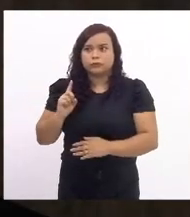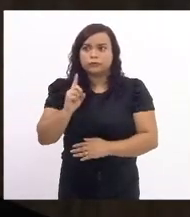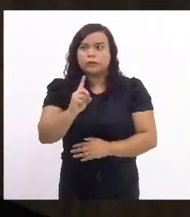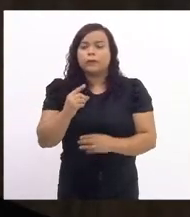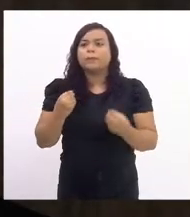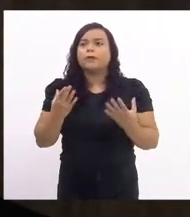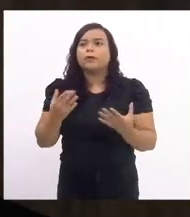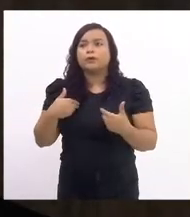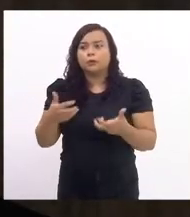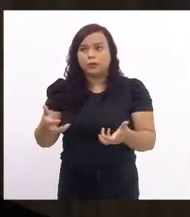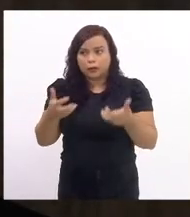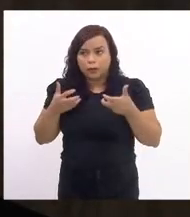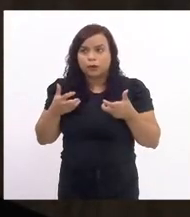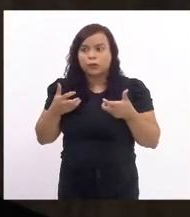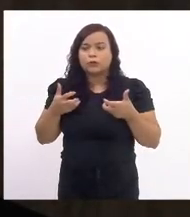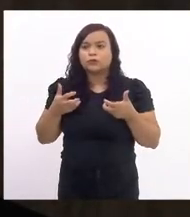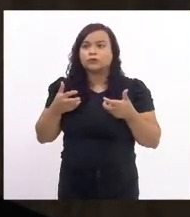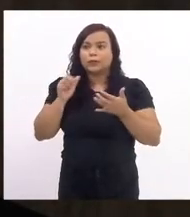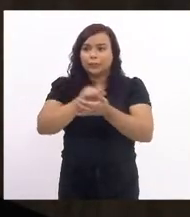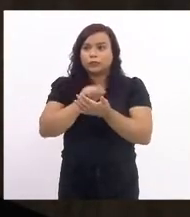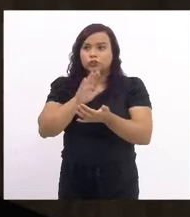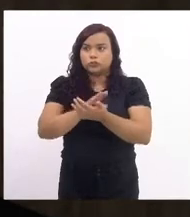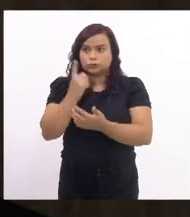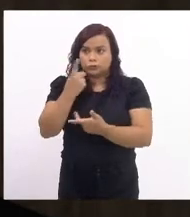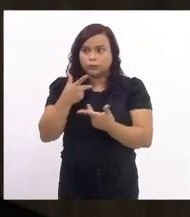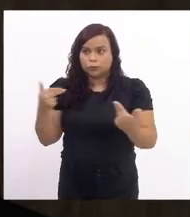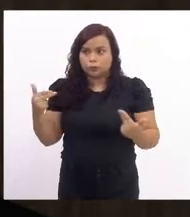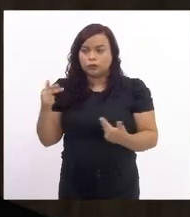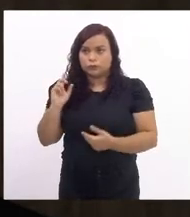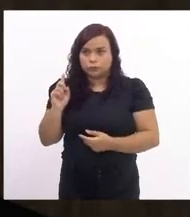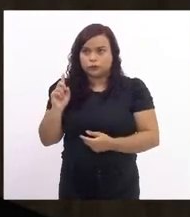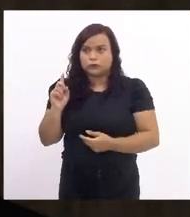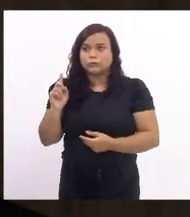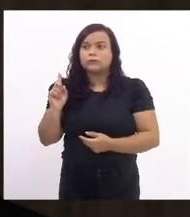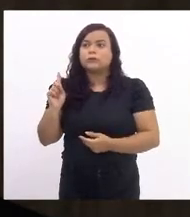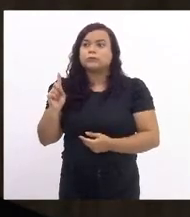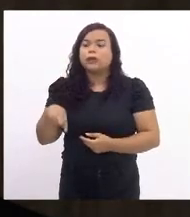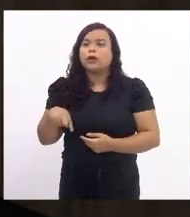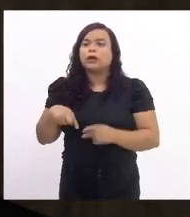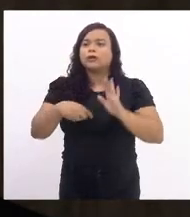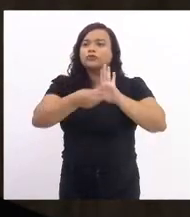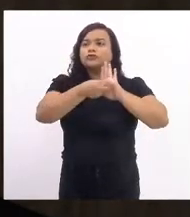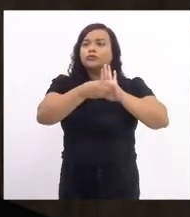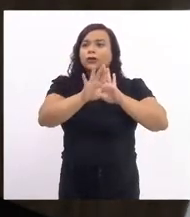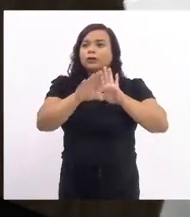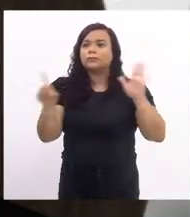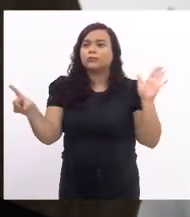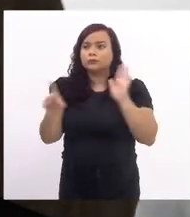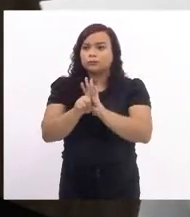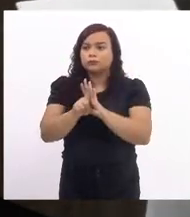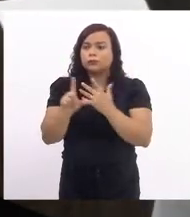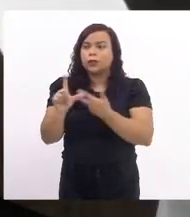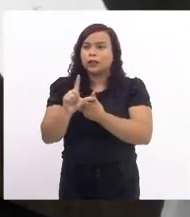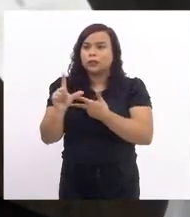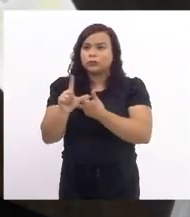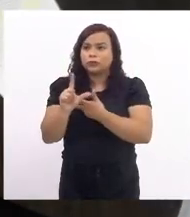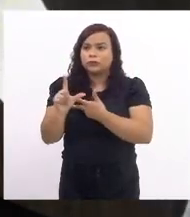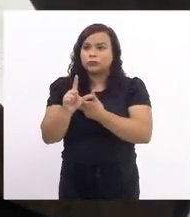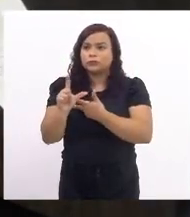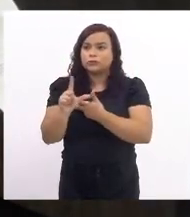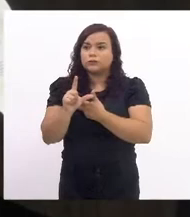Eu quero só fazer um registro. Trata-se de uma indicação legislativa. Indicação